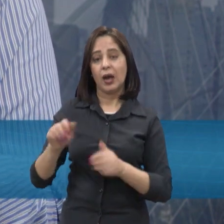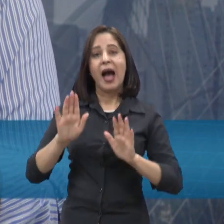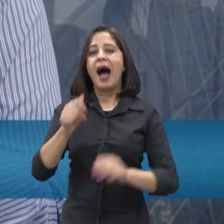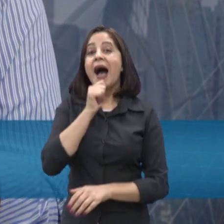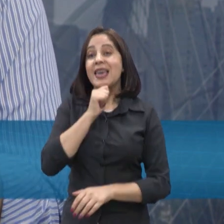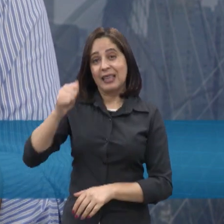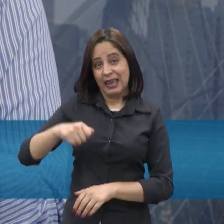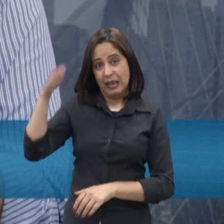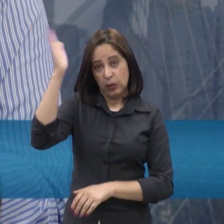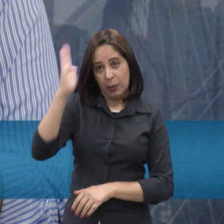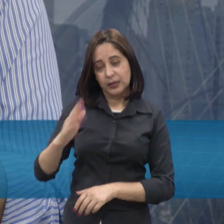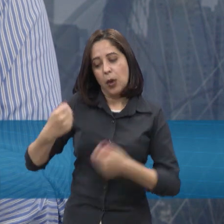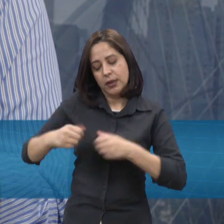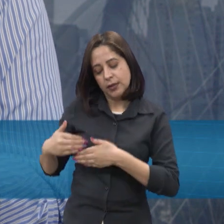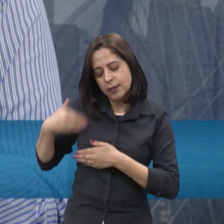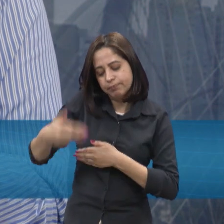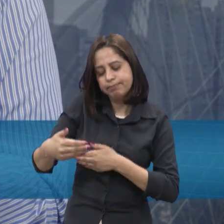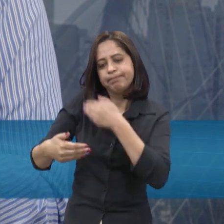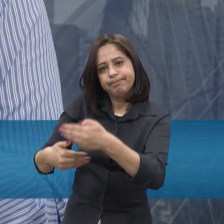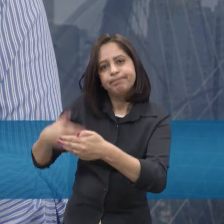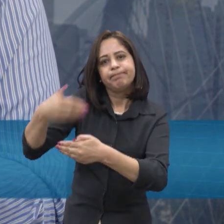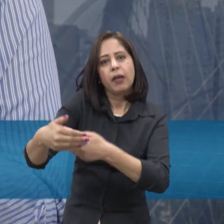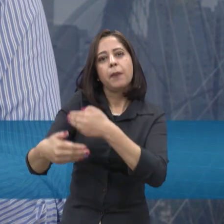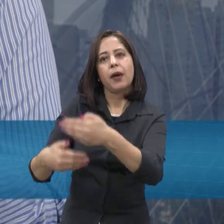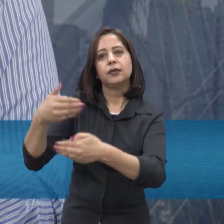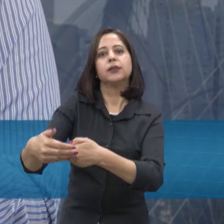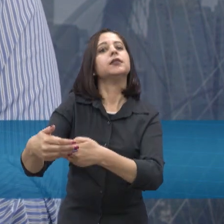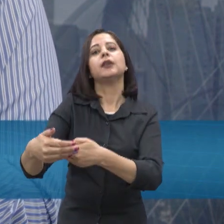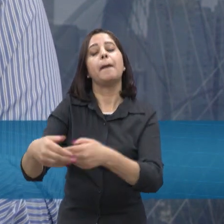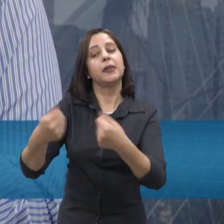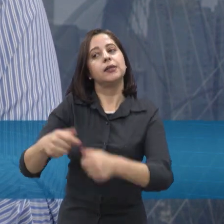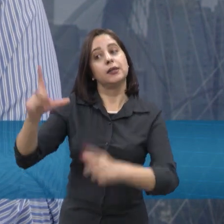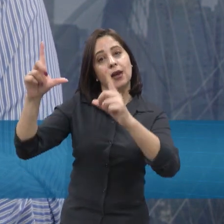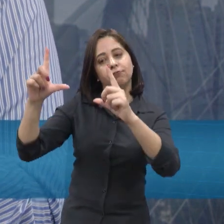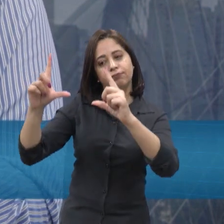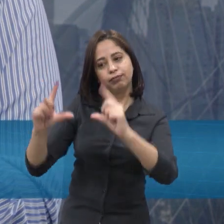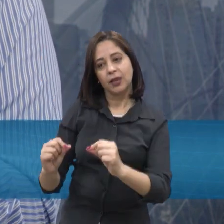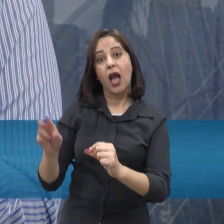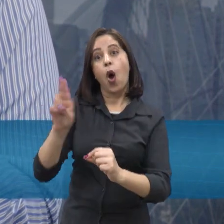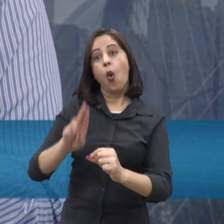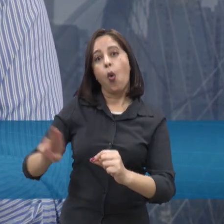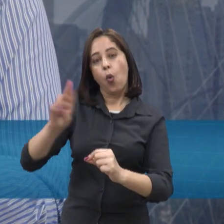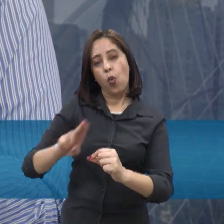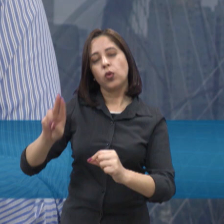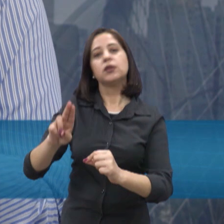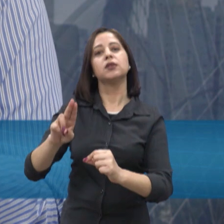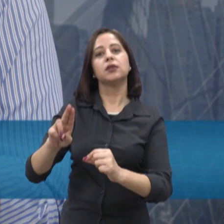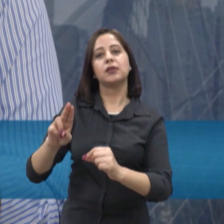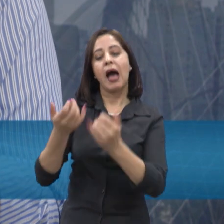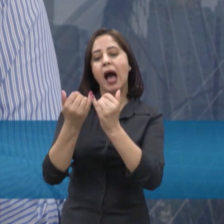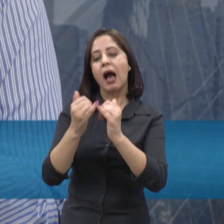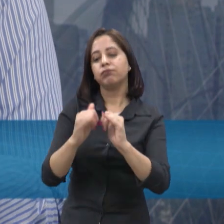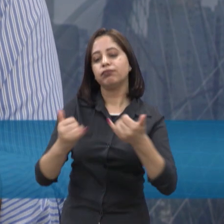muito, a gente tem que, obviamente, ir na direção de reduzir o máximo, né, o uso de combustíveis fósseis, porque a gente sabe que os